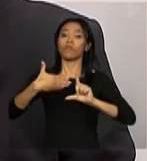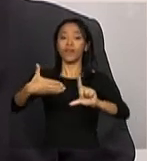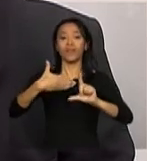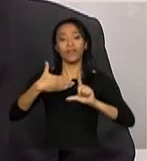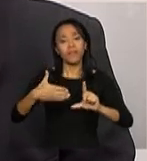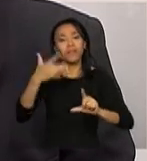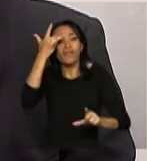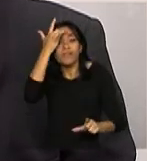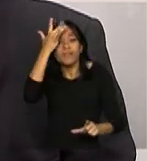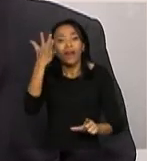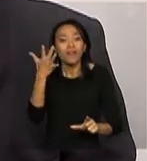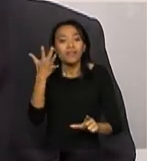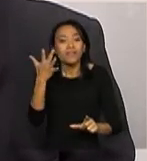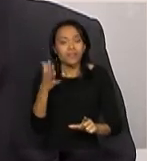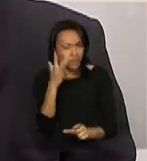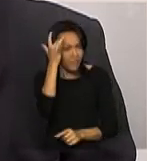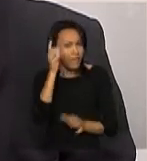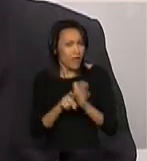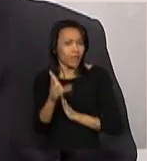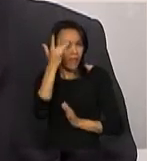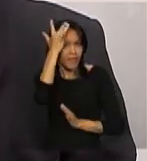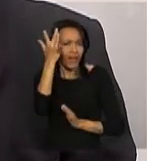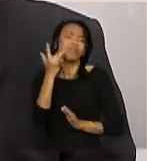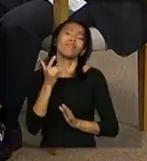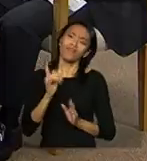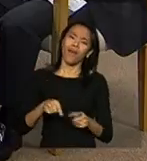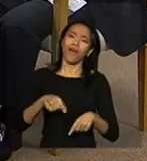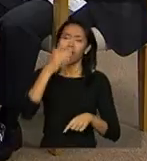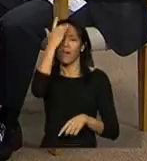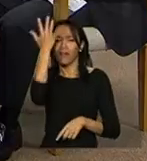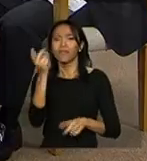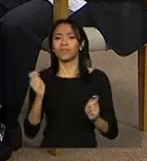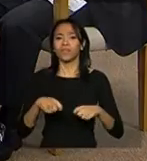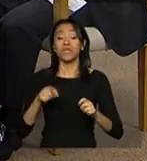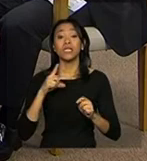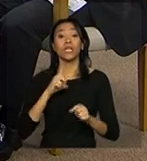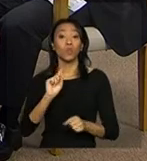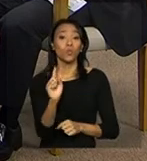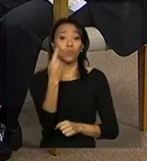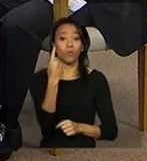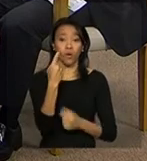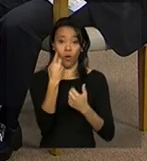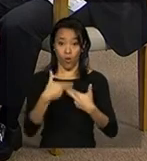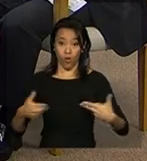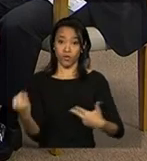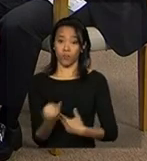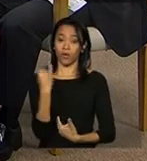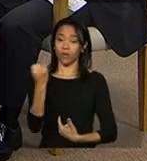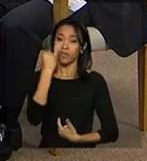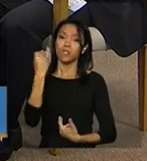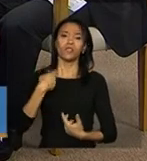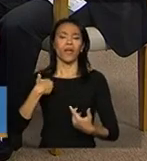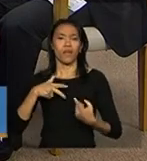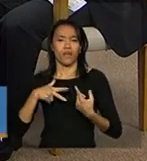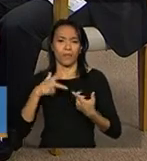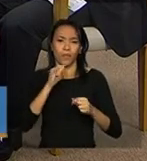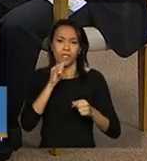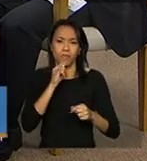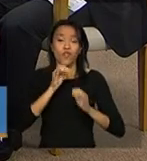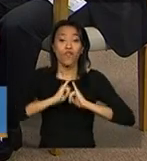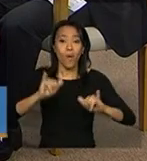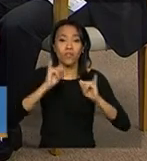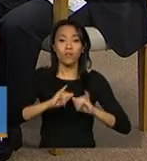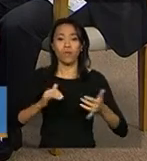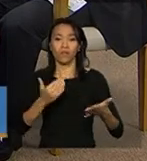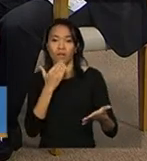mais fácil, está mais amigável. Está mais fácil, está mais amigável. O um fator importante, que é permitir as correções de informações.